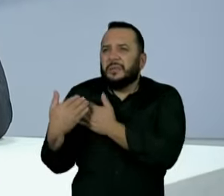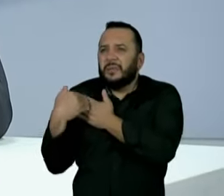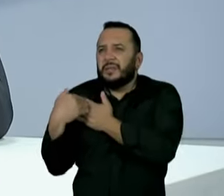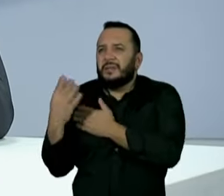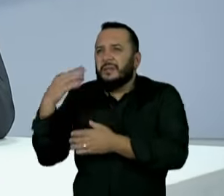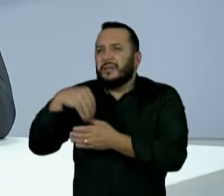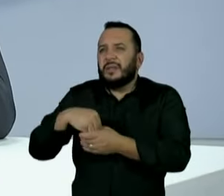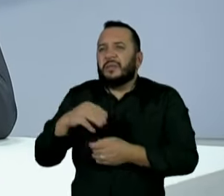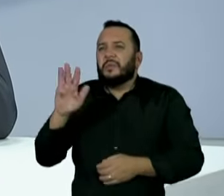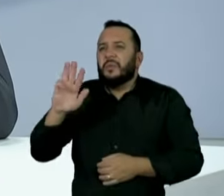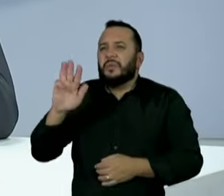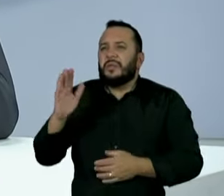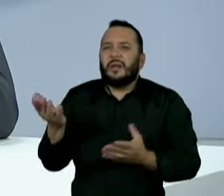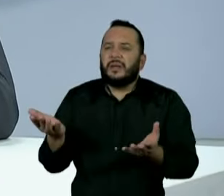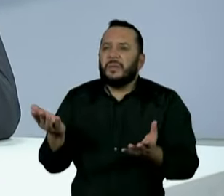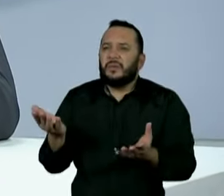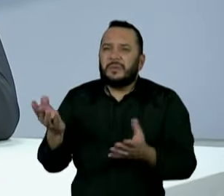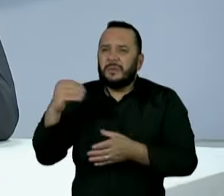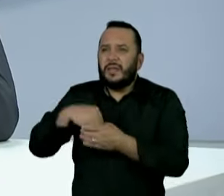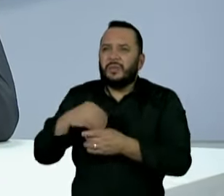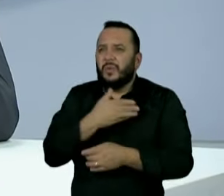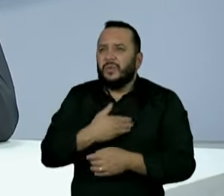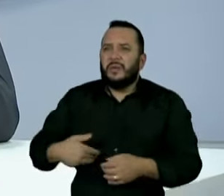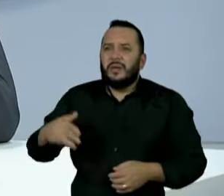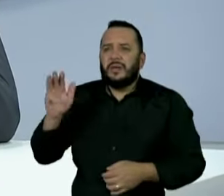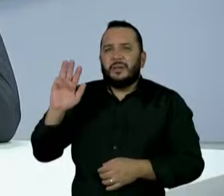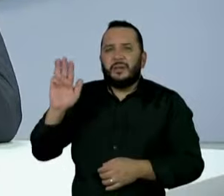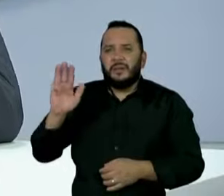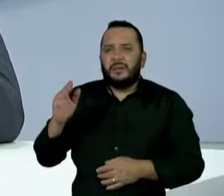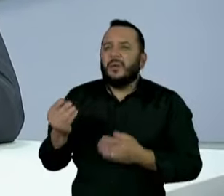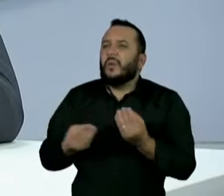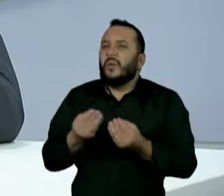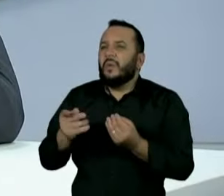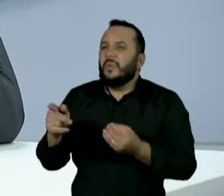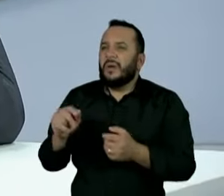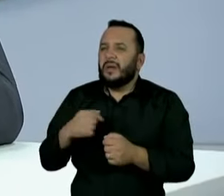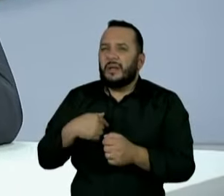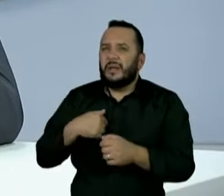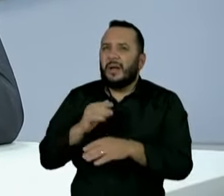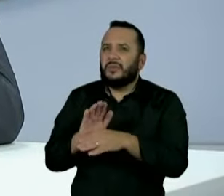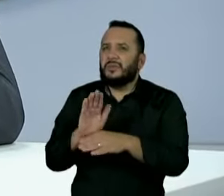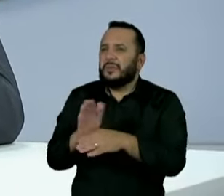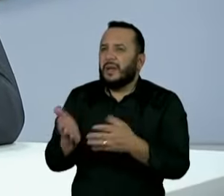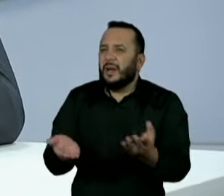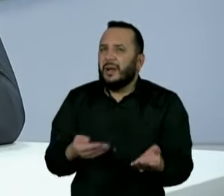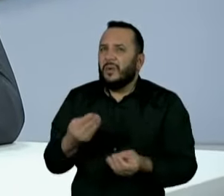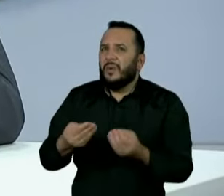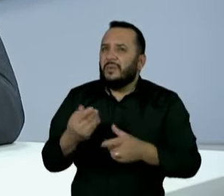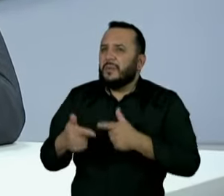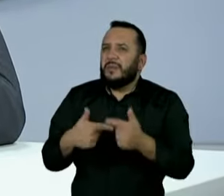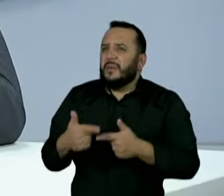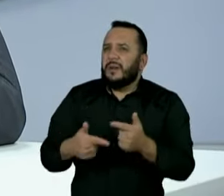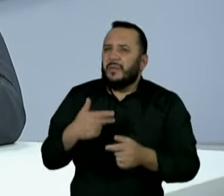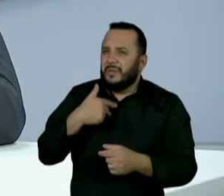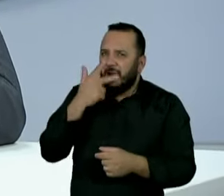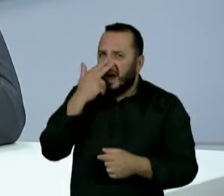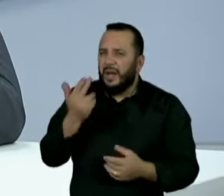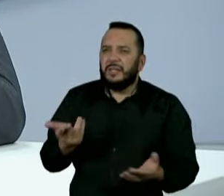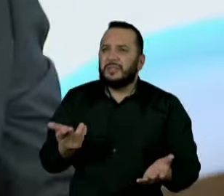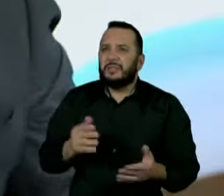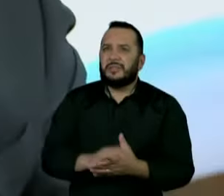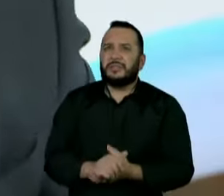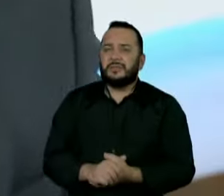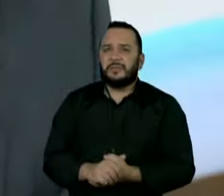ficando. Que assuntos que, dentro de um governo federal, que ele poderia participar e que pasta, ele poderia ocupar essa pasta, o senhor acha de alguma